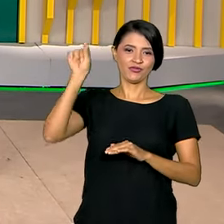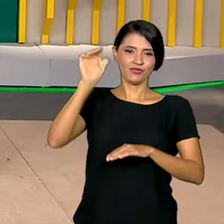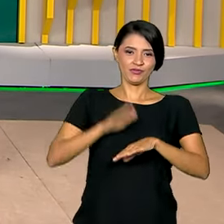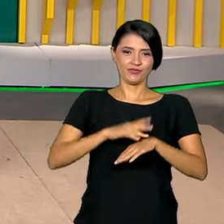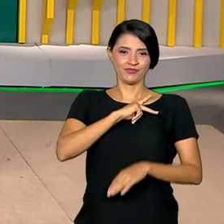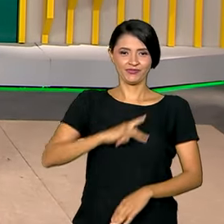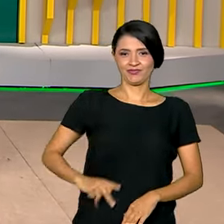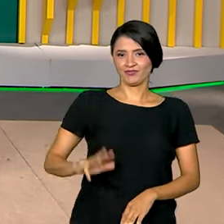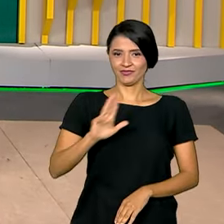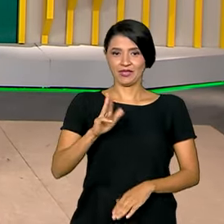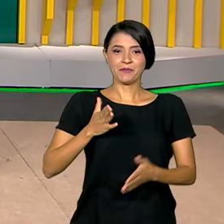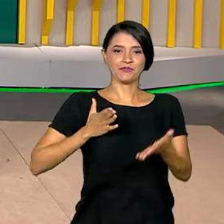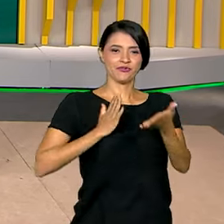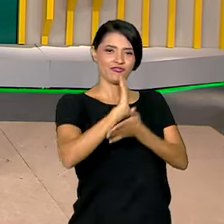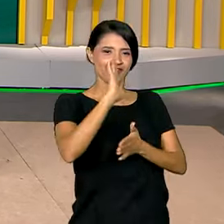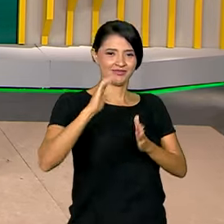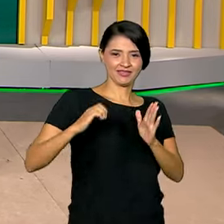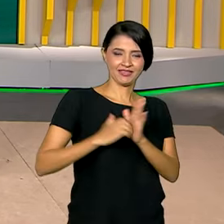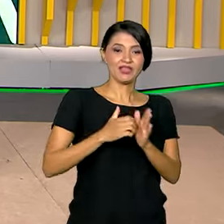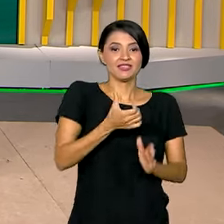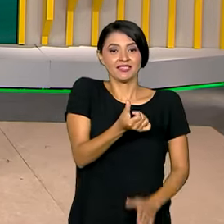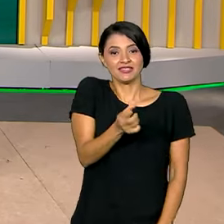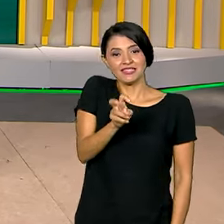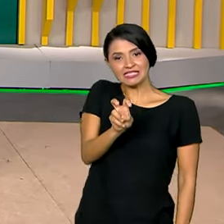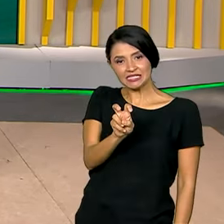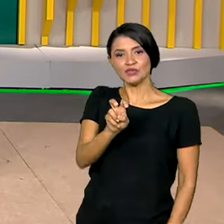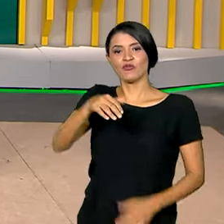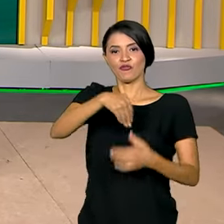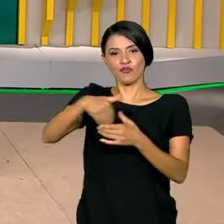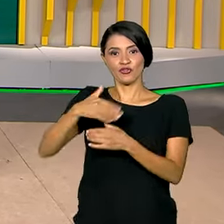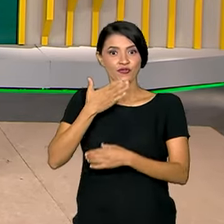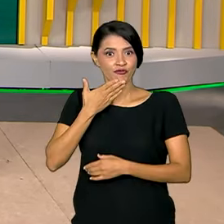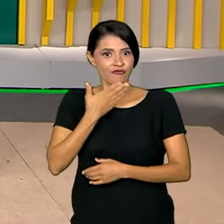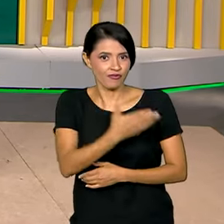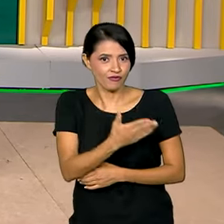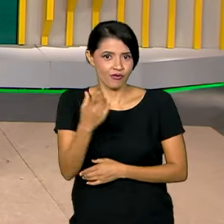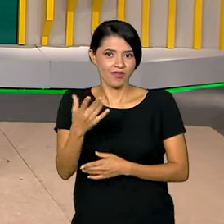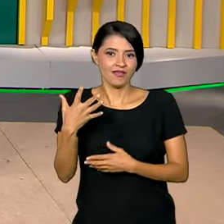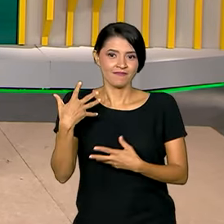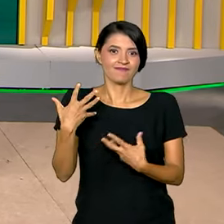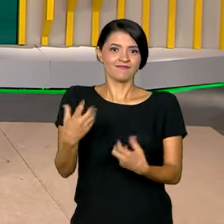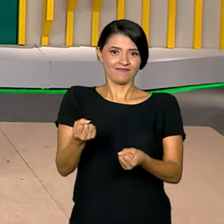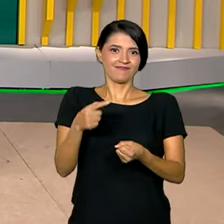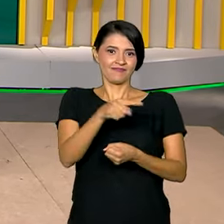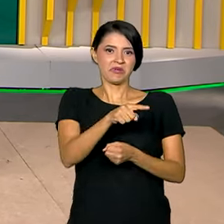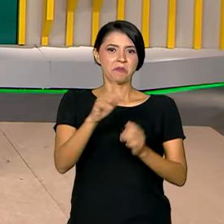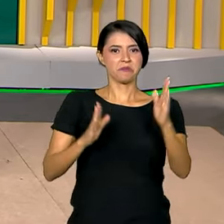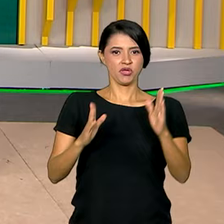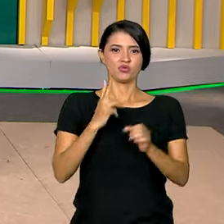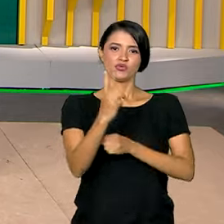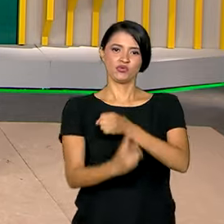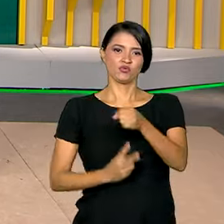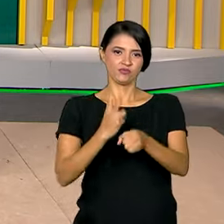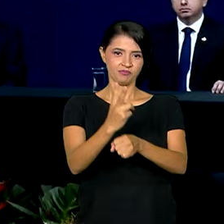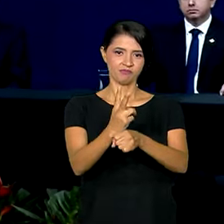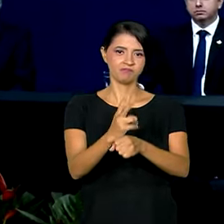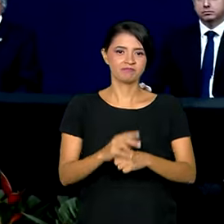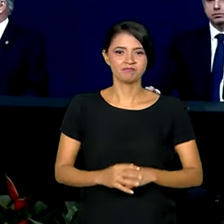e aprovada pelo Senado com 65 votos favoráveis. E ele assume o cargo por um período de dois anos.